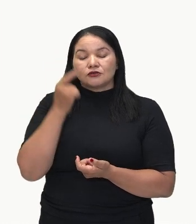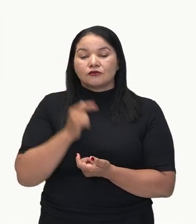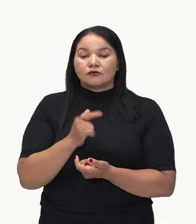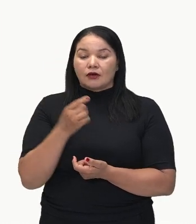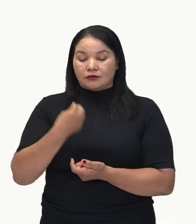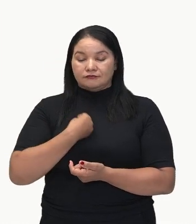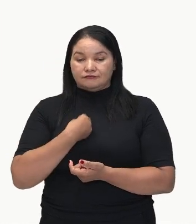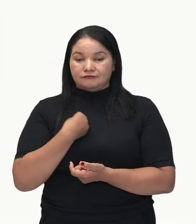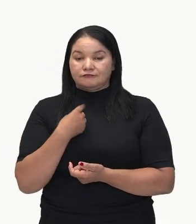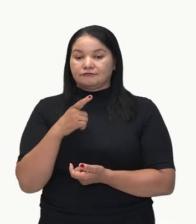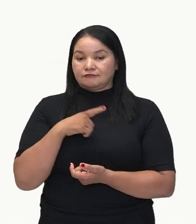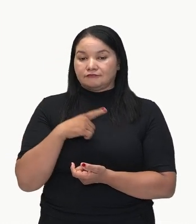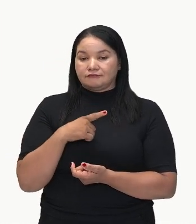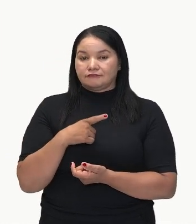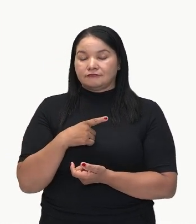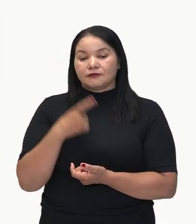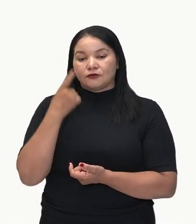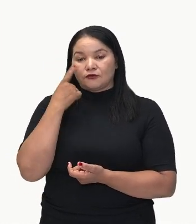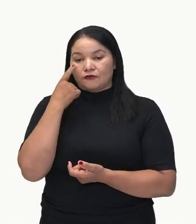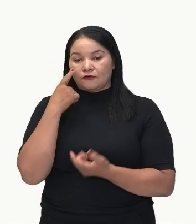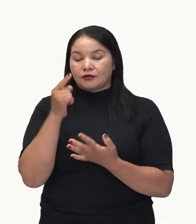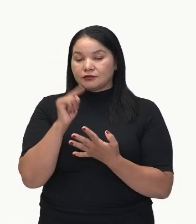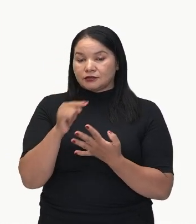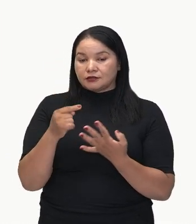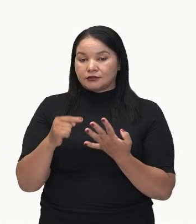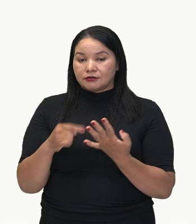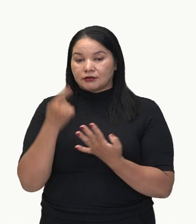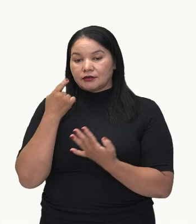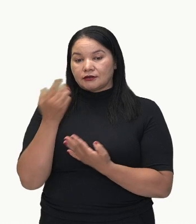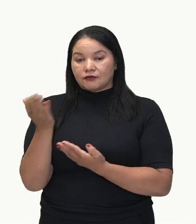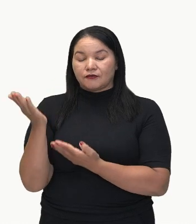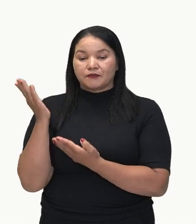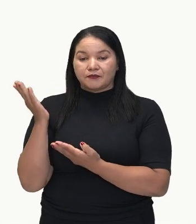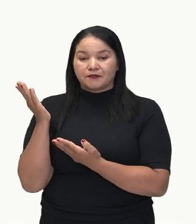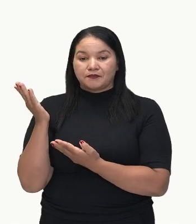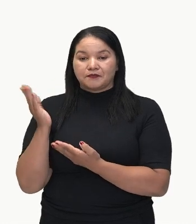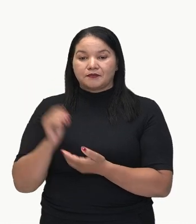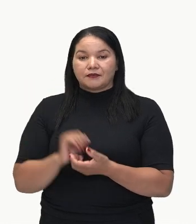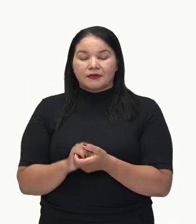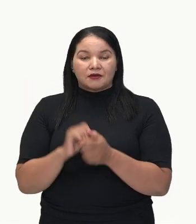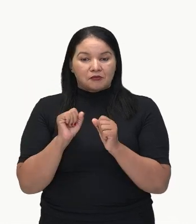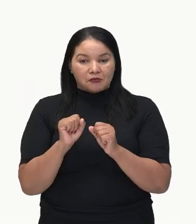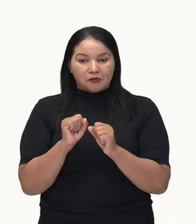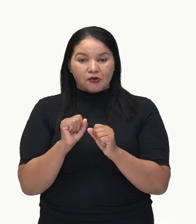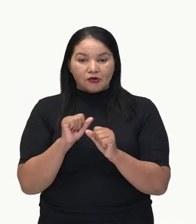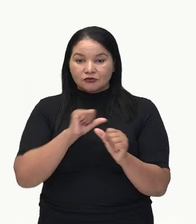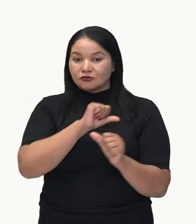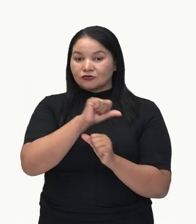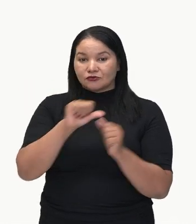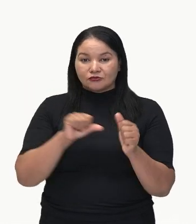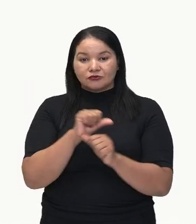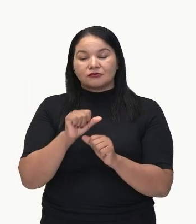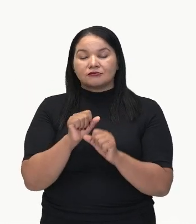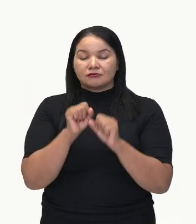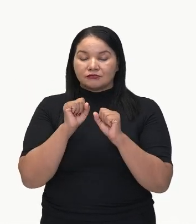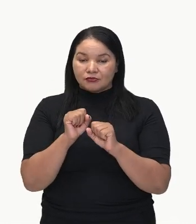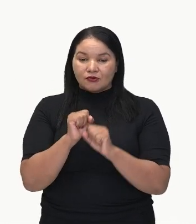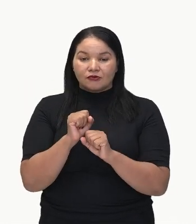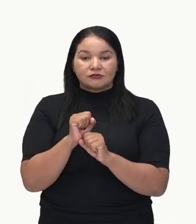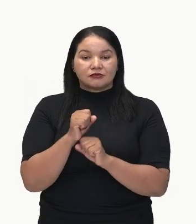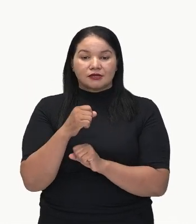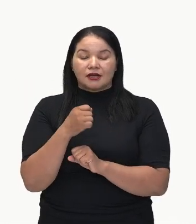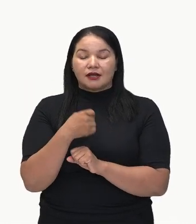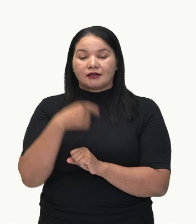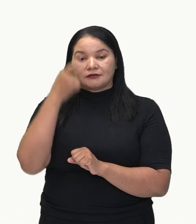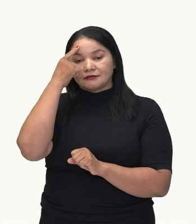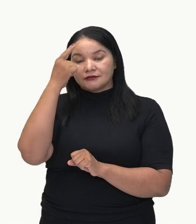existo. Penso, pois existo. Poderia substituir, professor? Pode. Vai trazer a mesma ideia de conclusão.